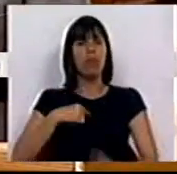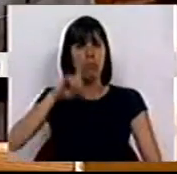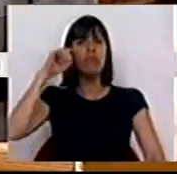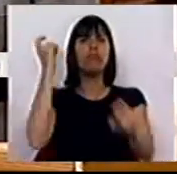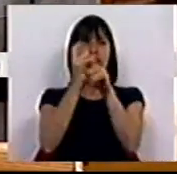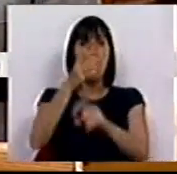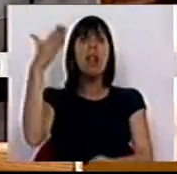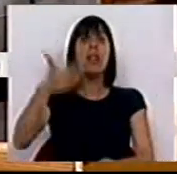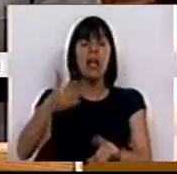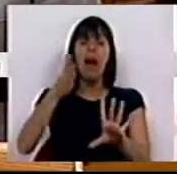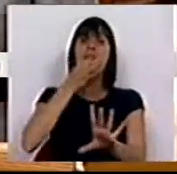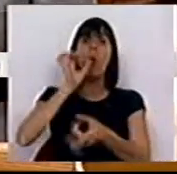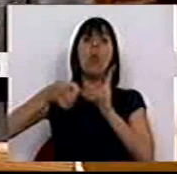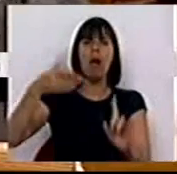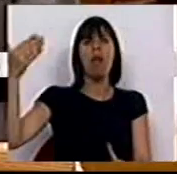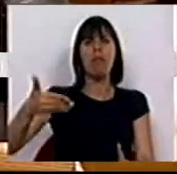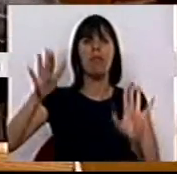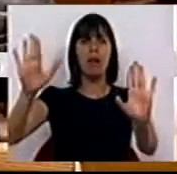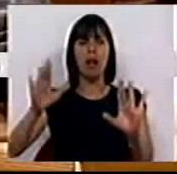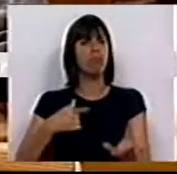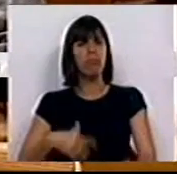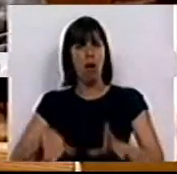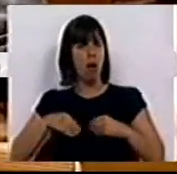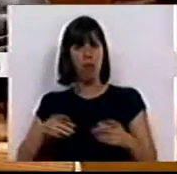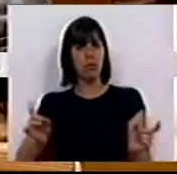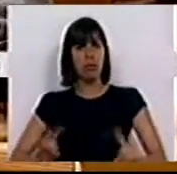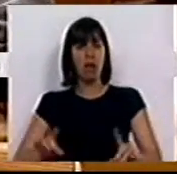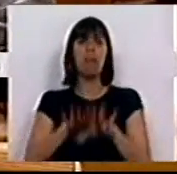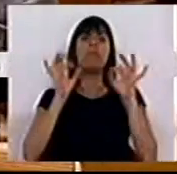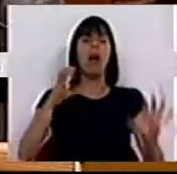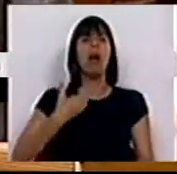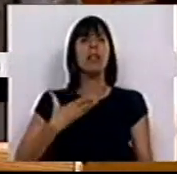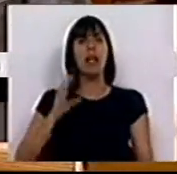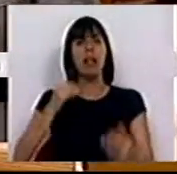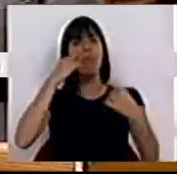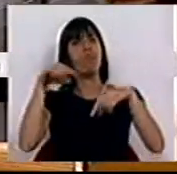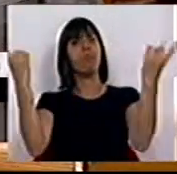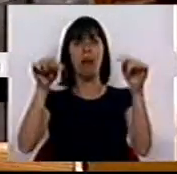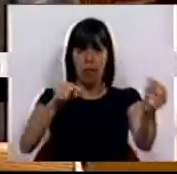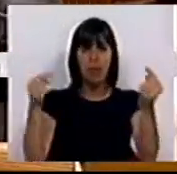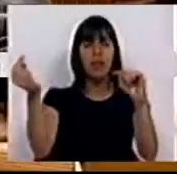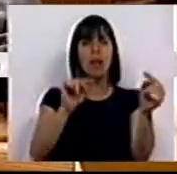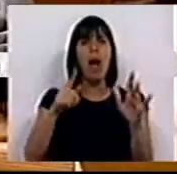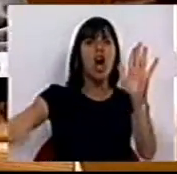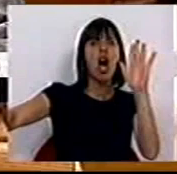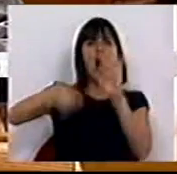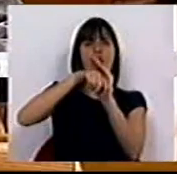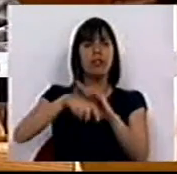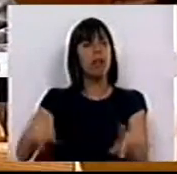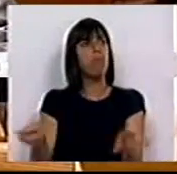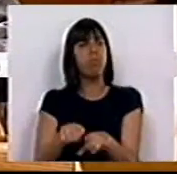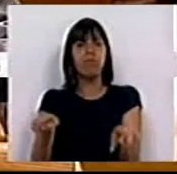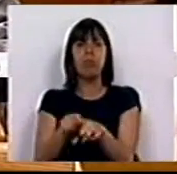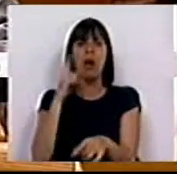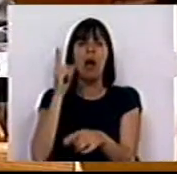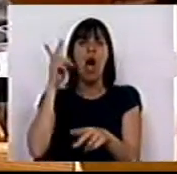direitos porque é de direitos que falamos. E não aceitamos, como o CDS quis trazer a este debate, que a chantagem seja